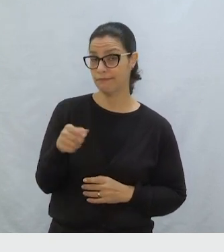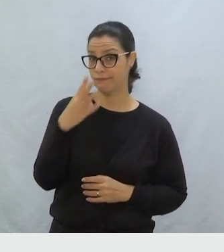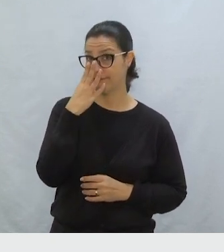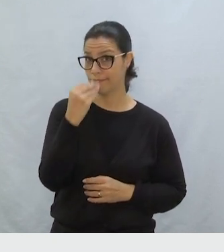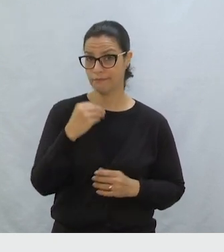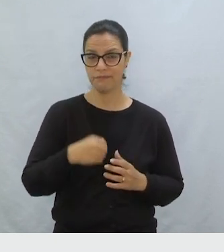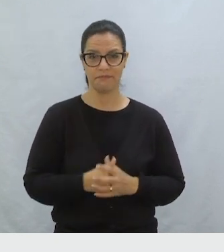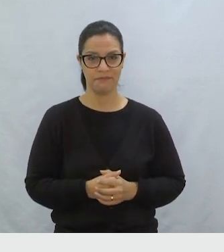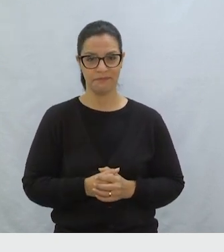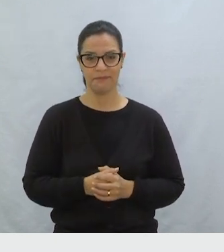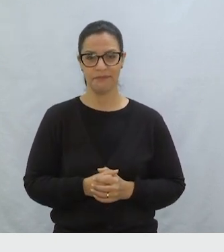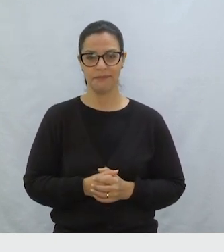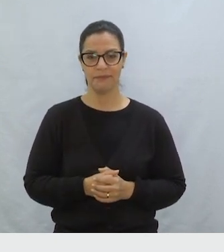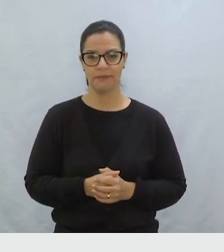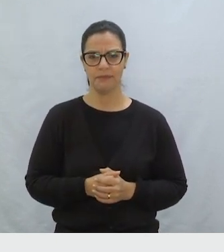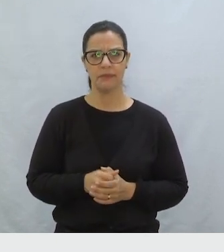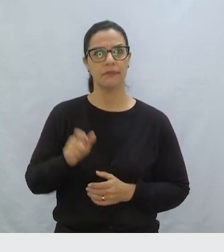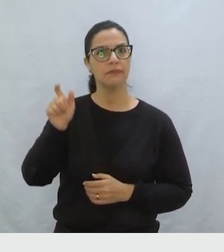Este é o lobo